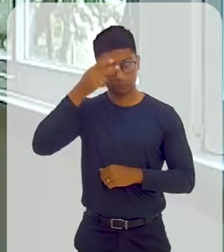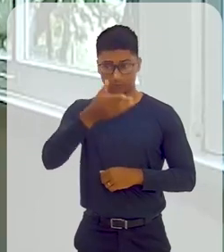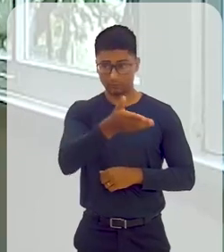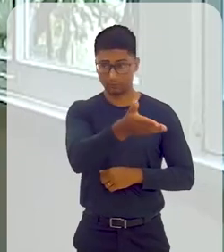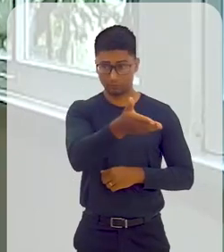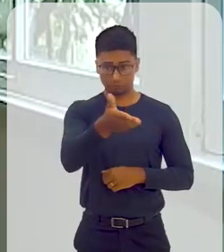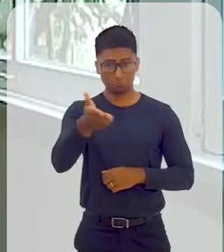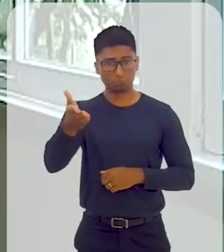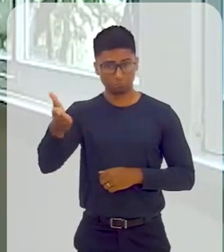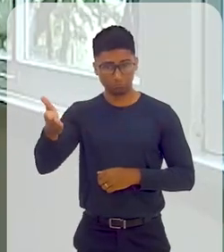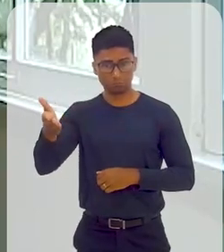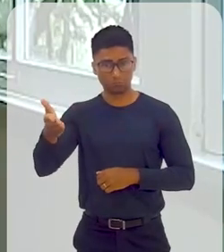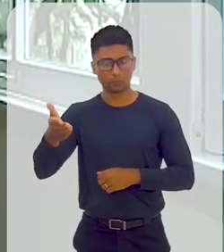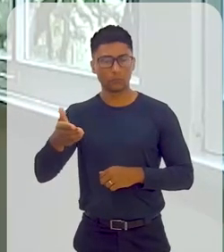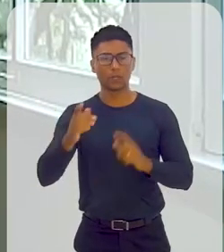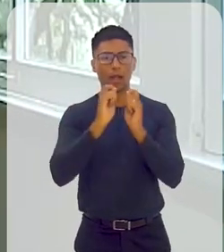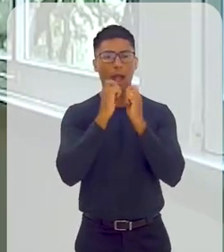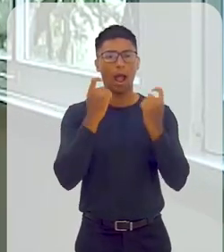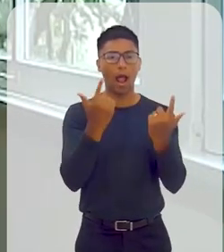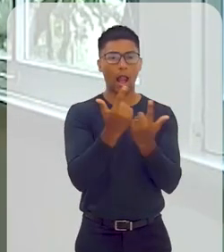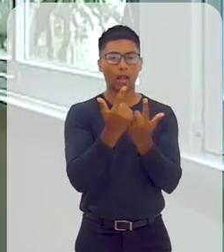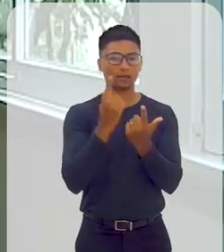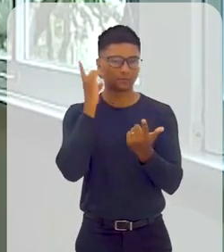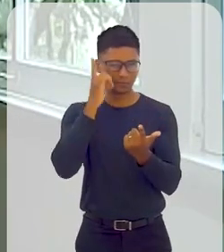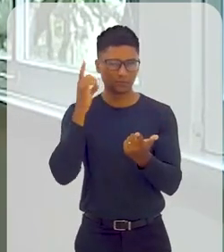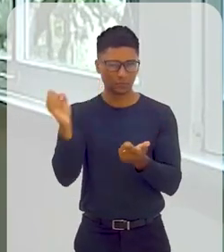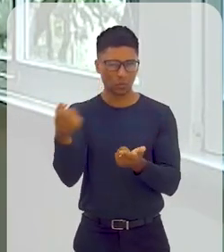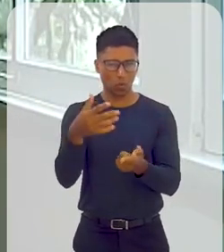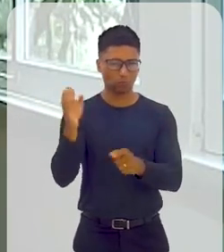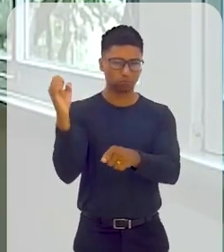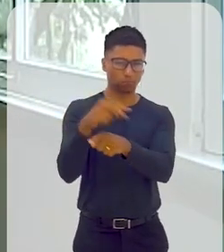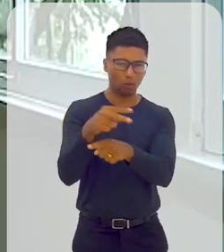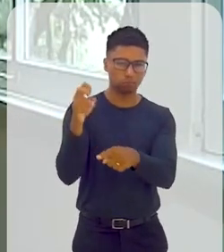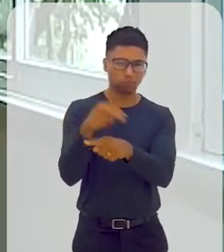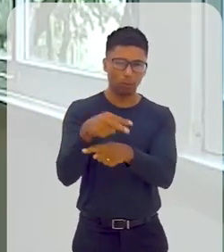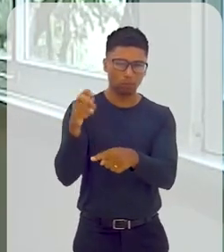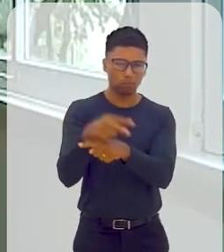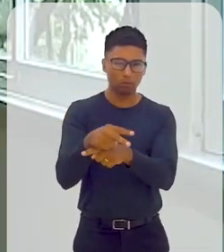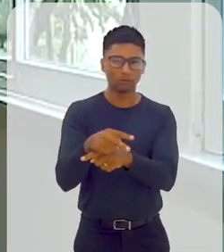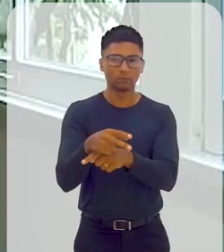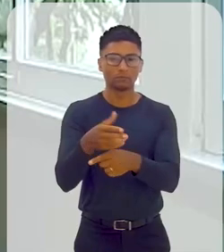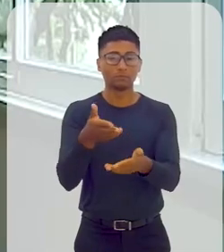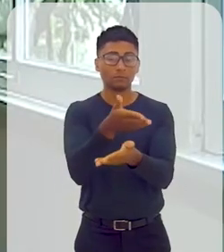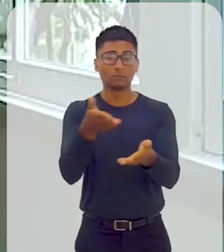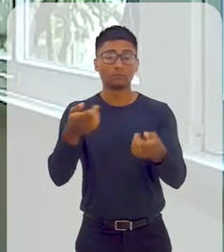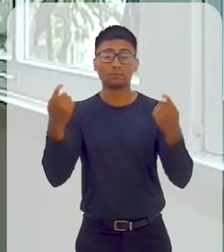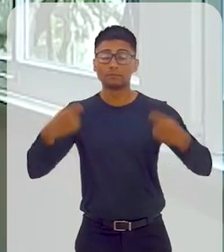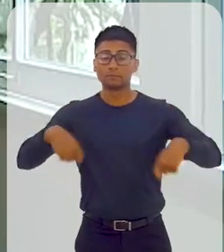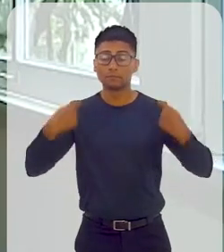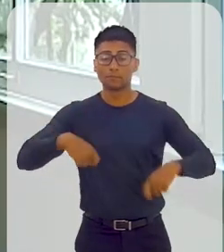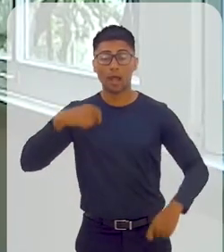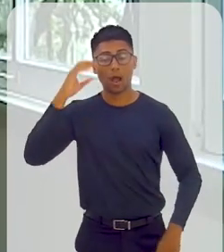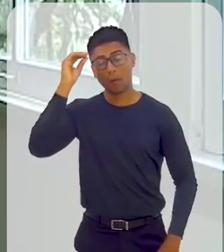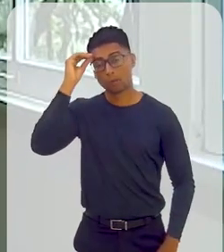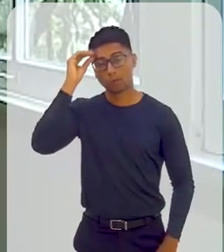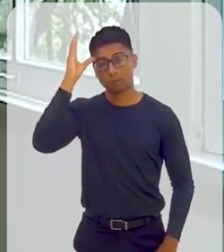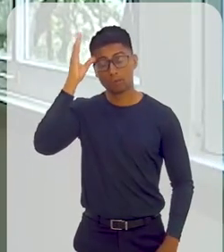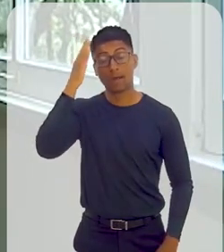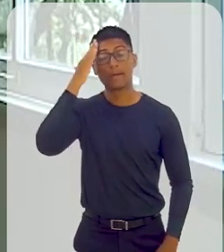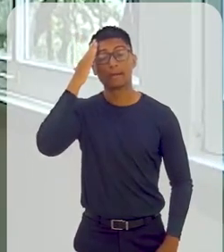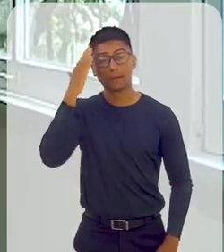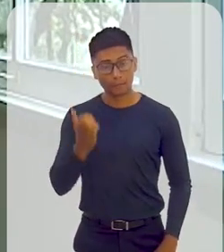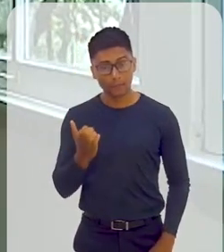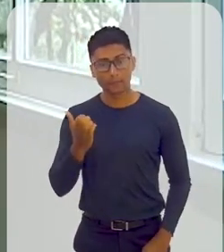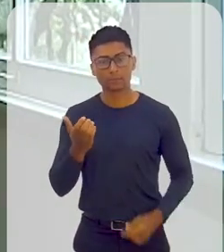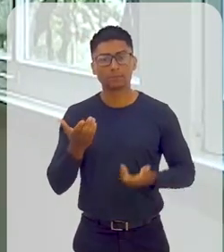chegam para ocupar o parlamento, que sejam, no mínimo, tenham um conhecimento do que